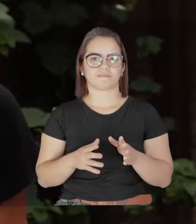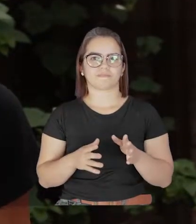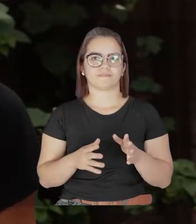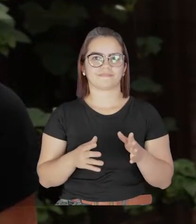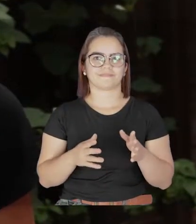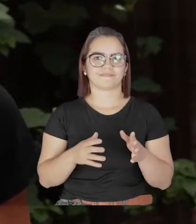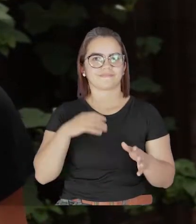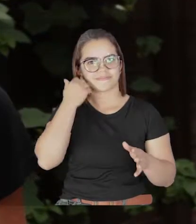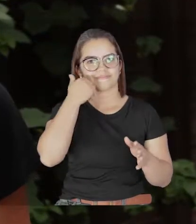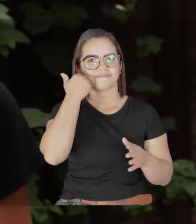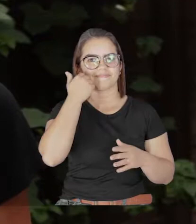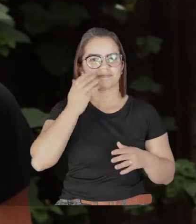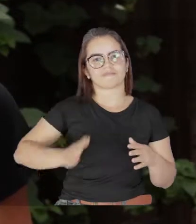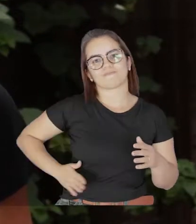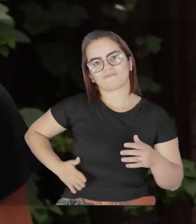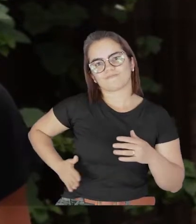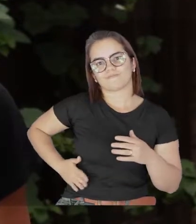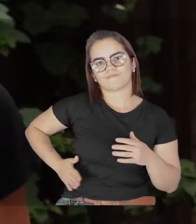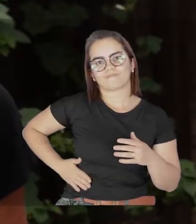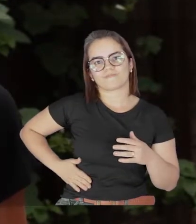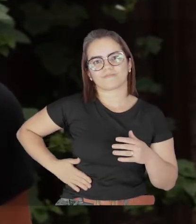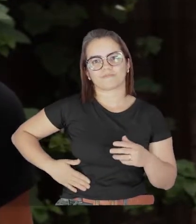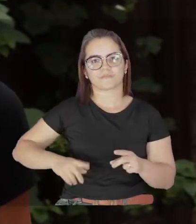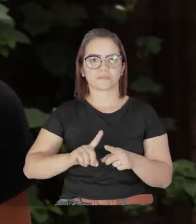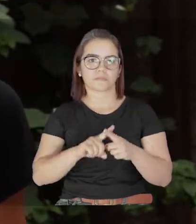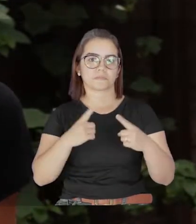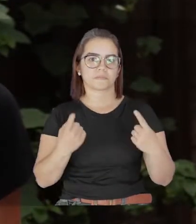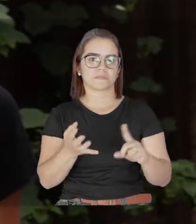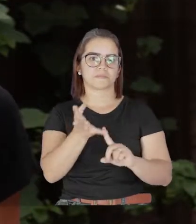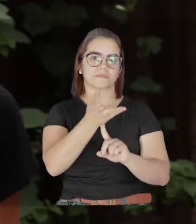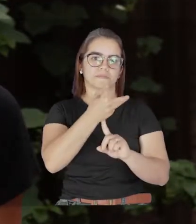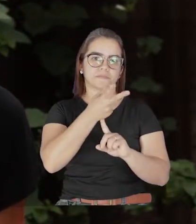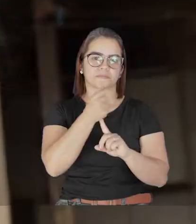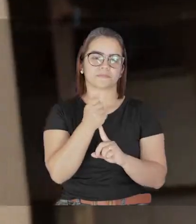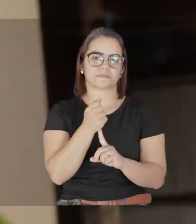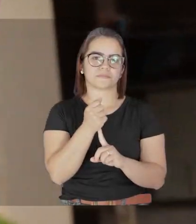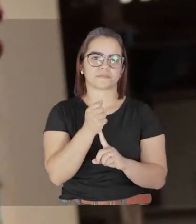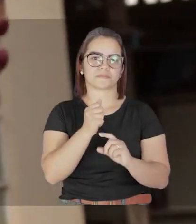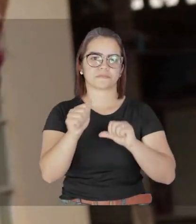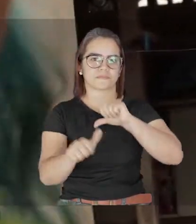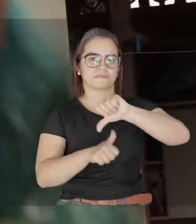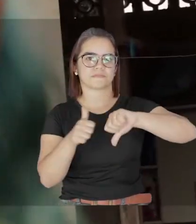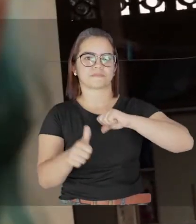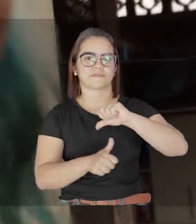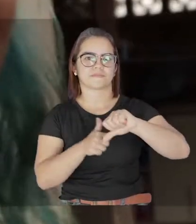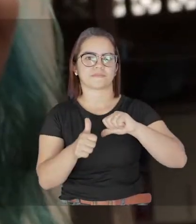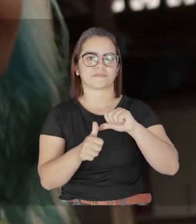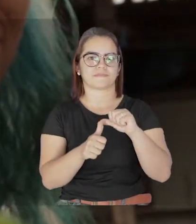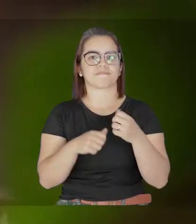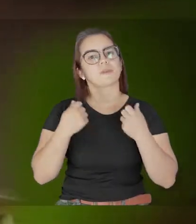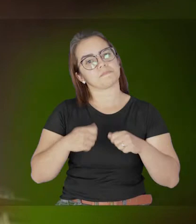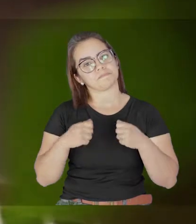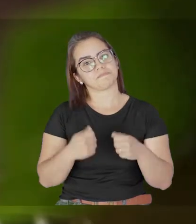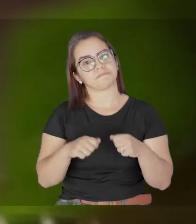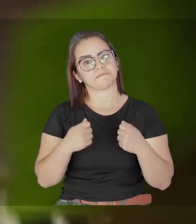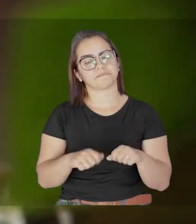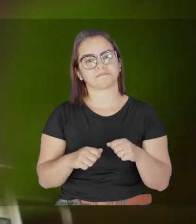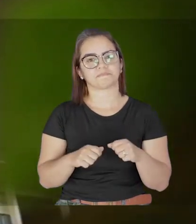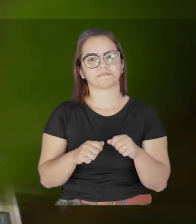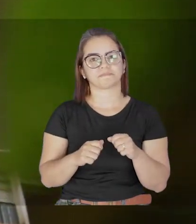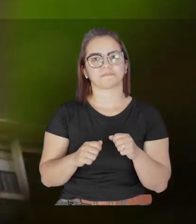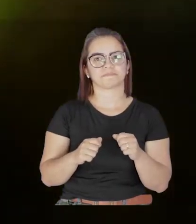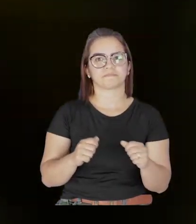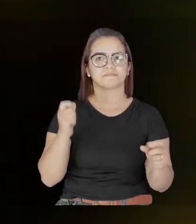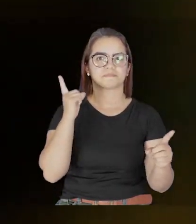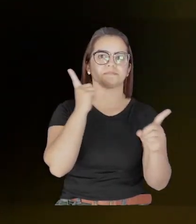de, é um profissional da área artística que está aqui para deixar o meu dia melhor. Eu acho que mais pessoas deveriam procurar fazer isso, sabe, procurar se